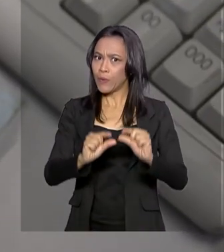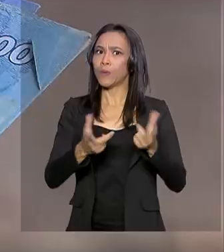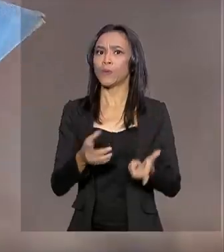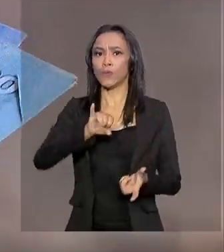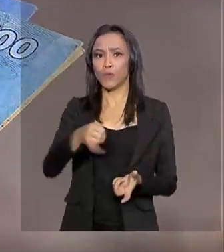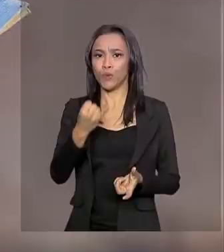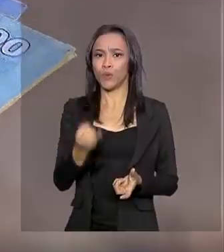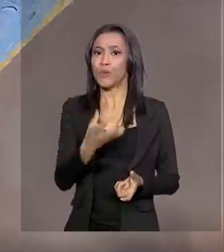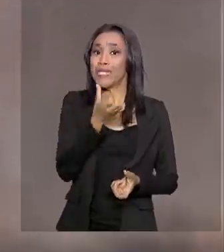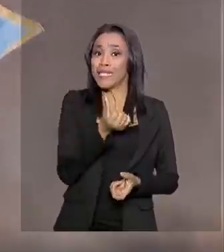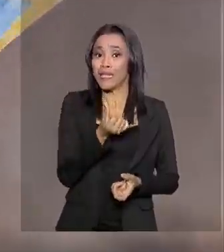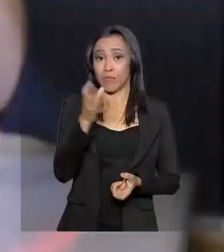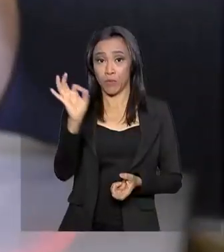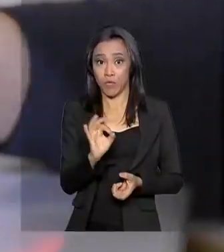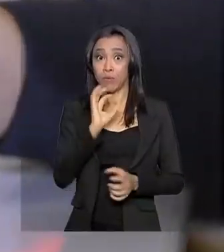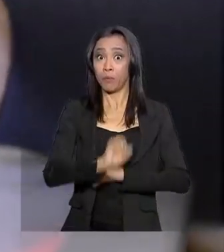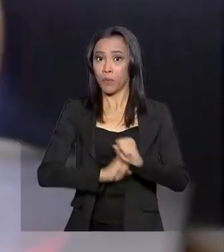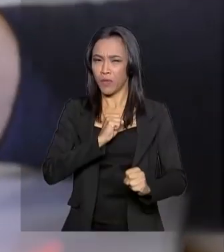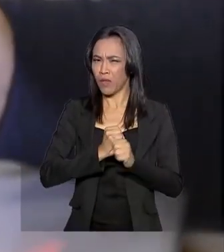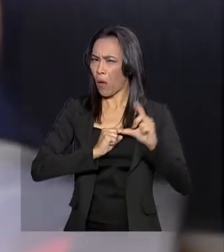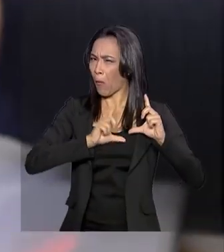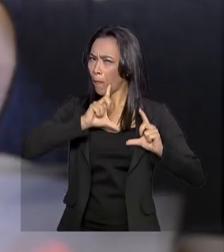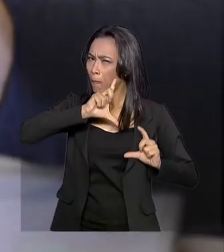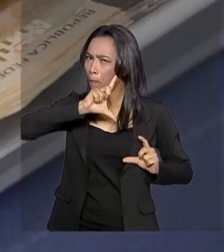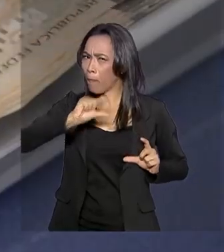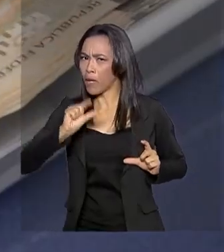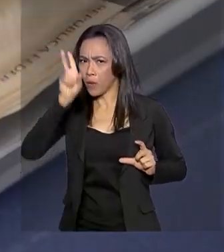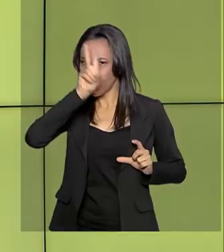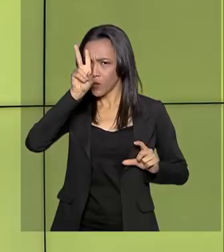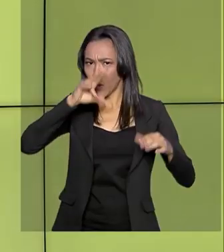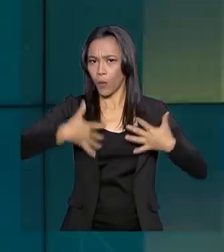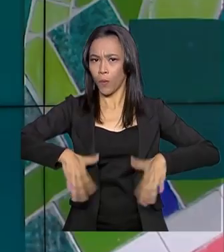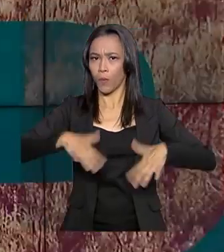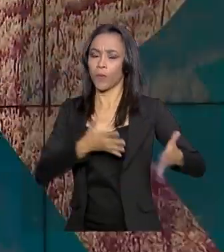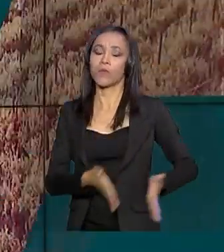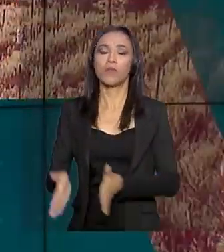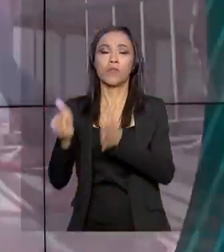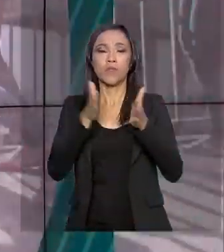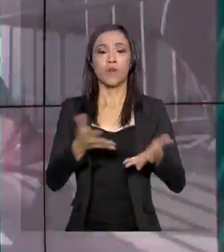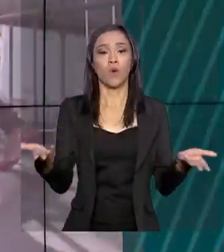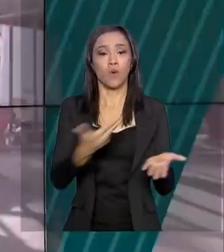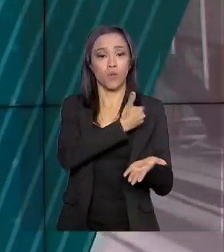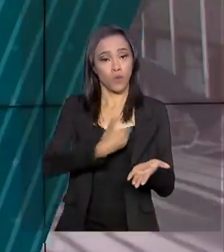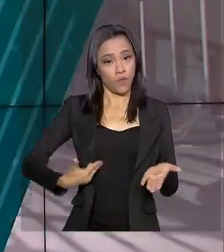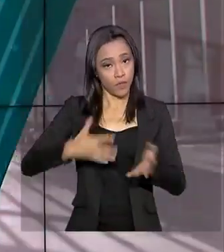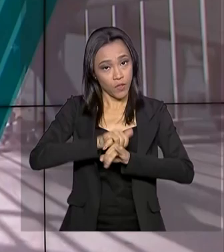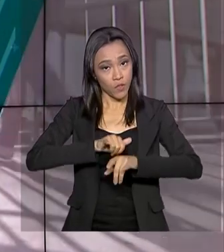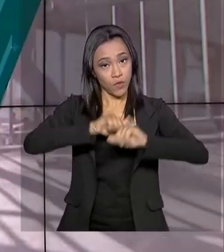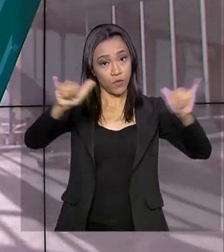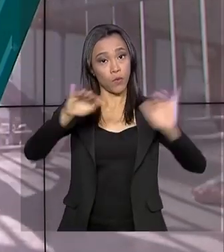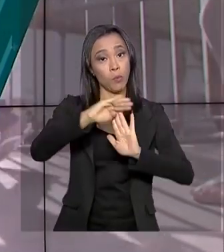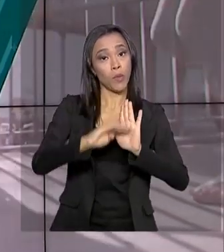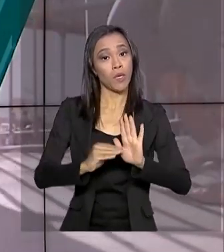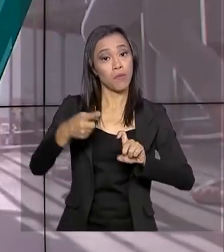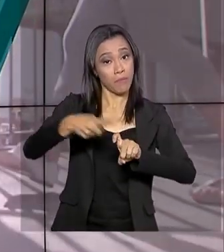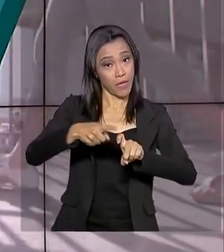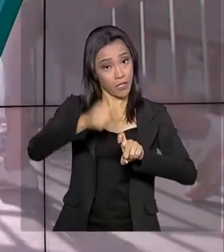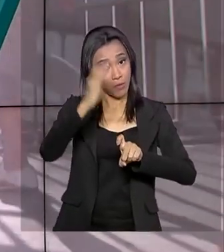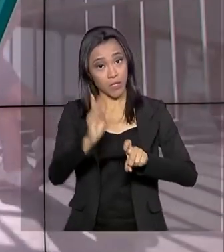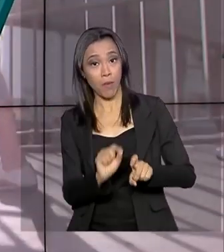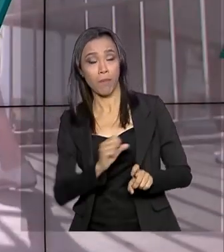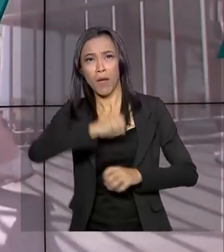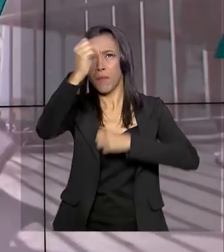6% ao ano. É o menor índice da série histórica. Governo lança hoje o programa Médicos pelo Brasil. 20 mil